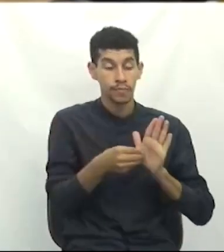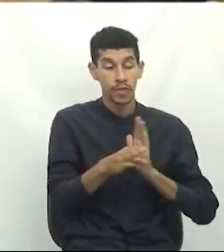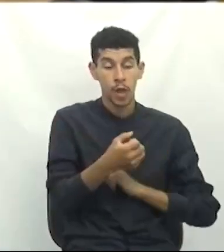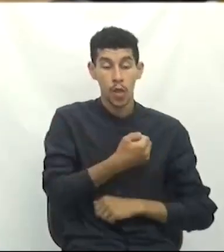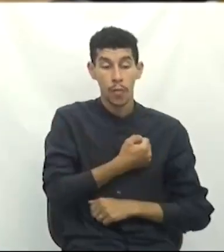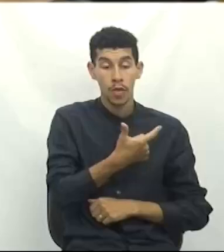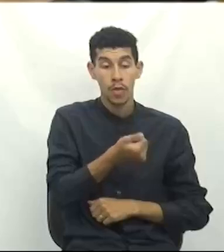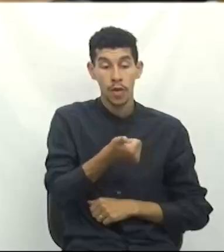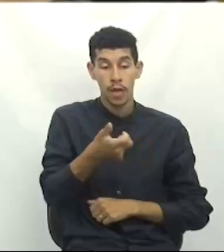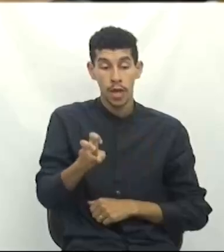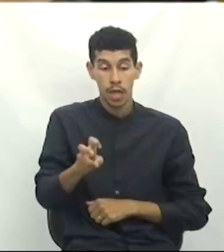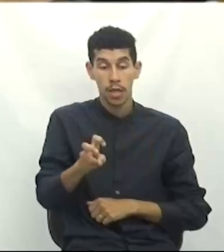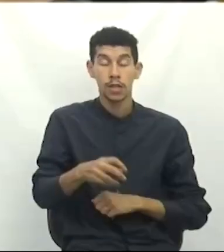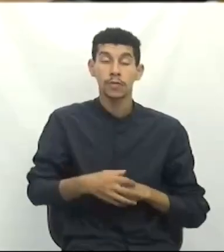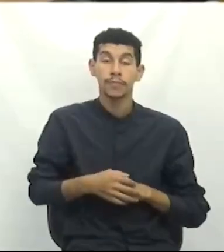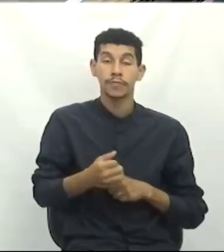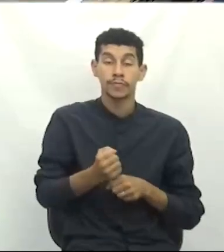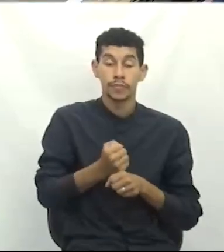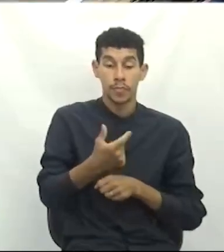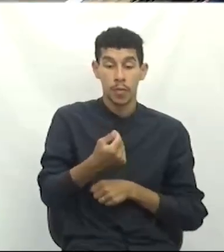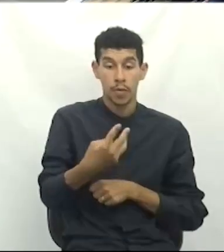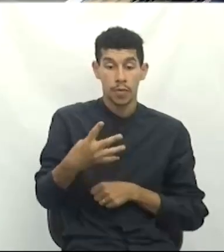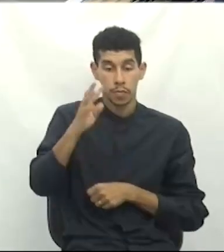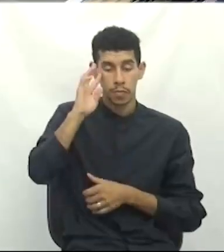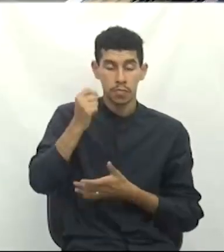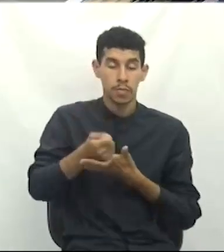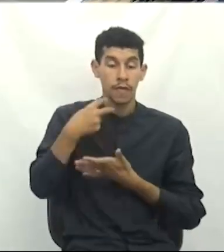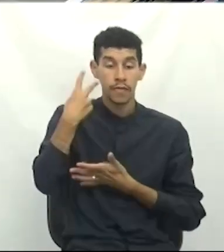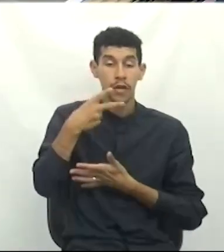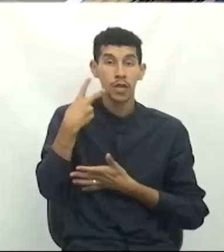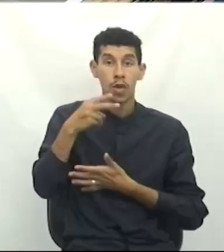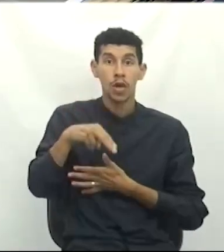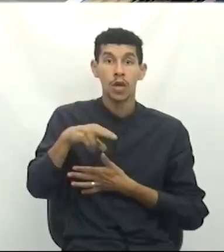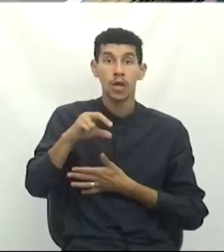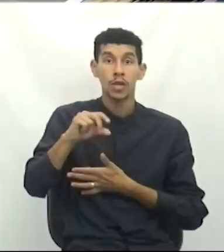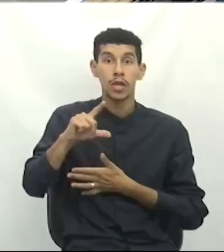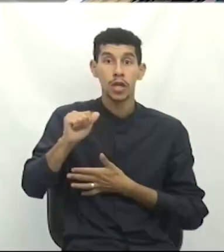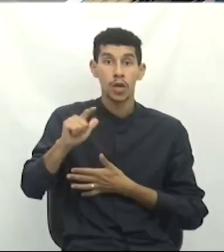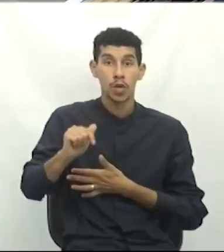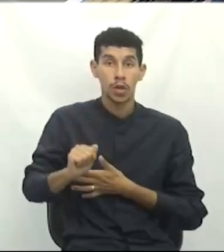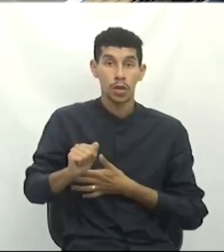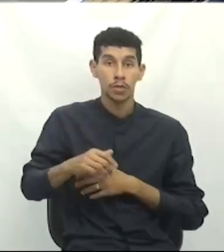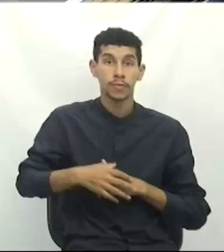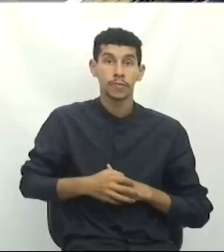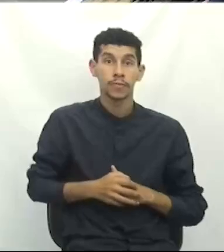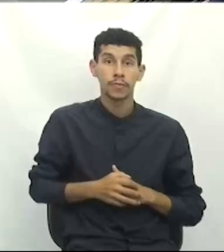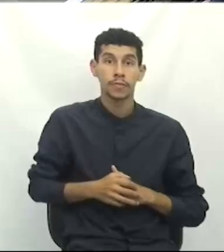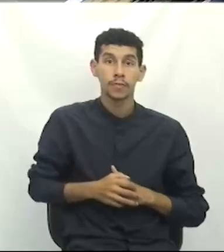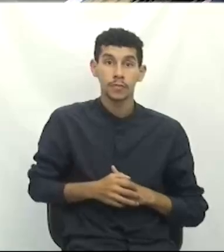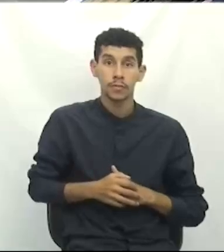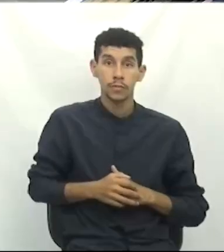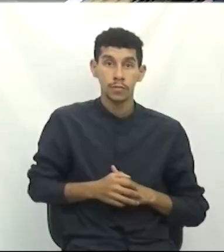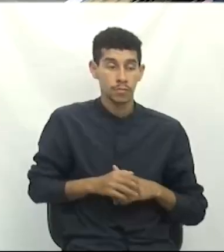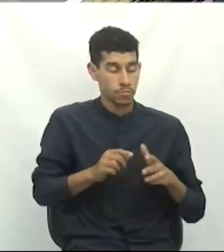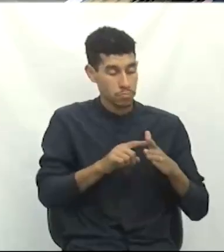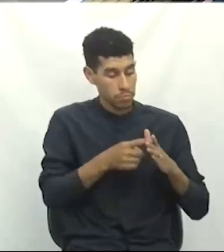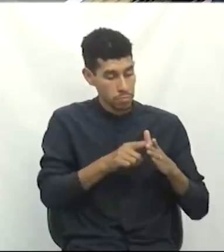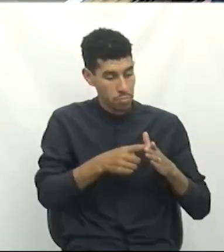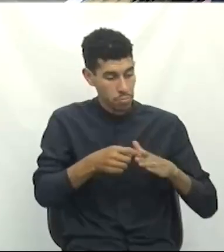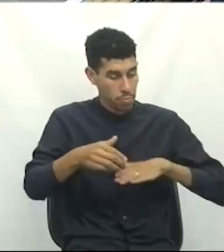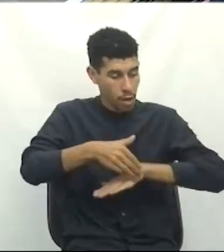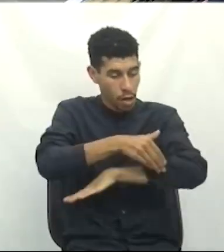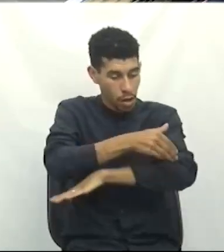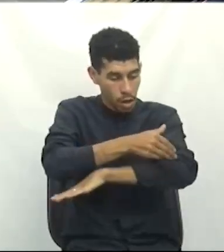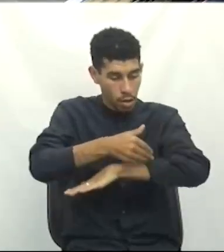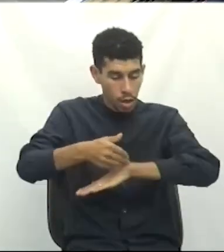215, de 2024. Autor, vereador Nicola Martins. Reparos na calçada, bem